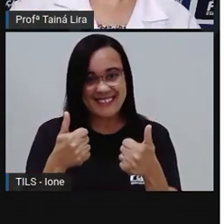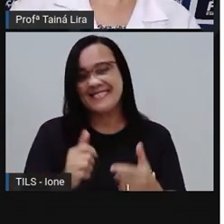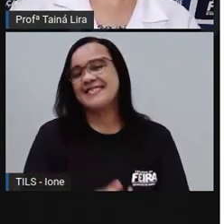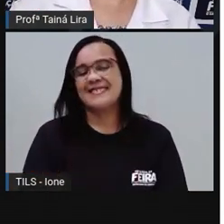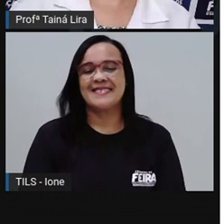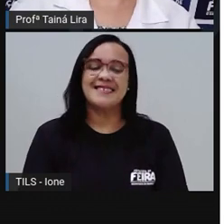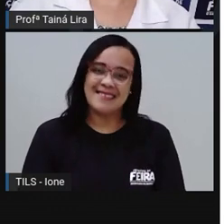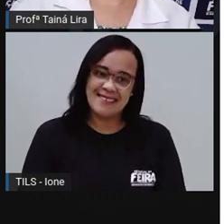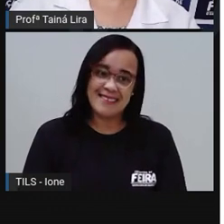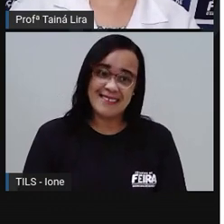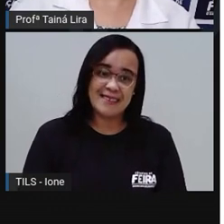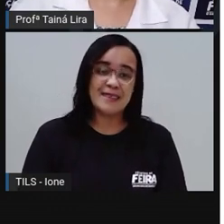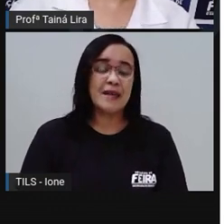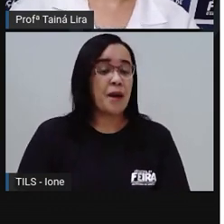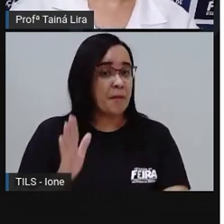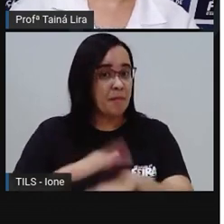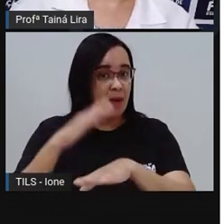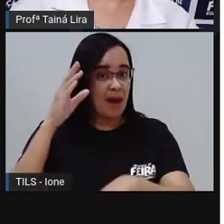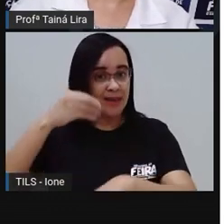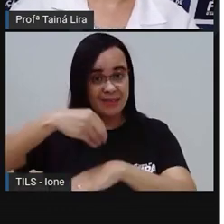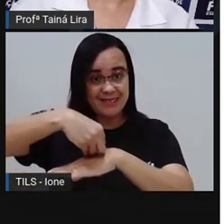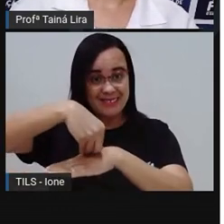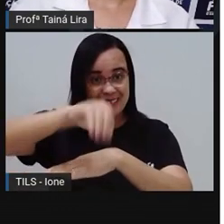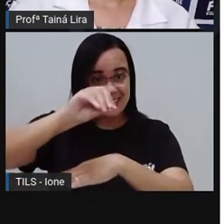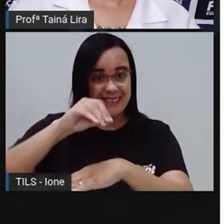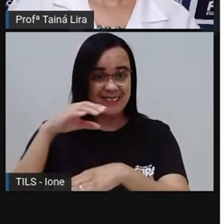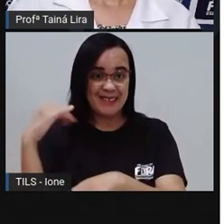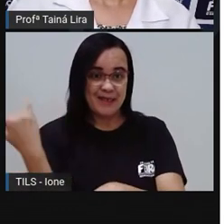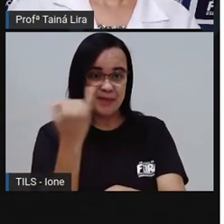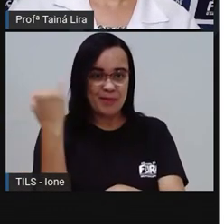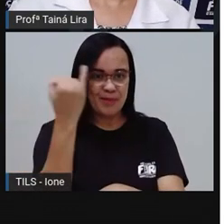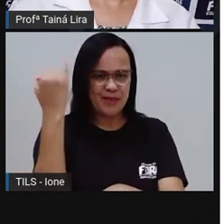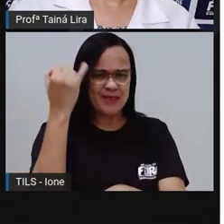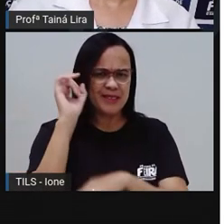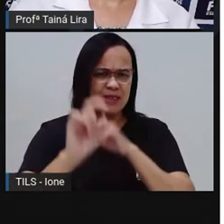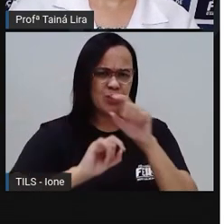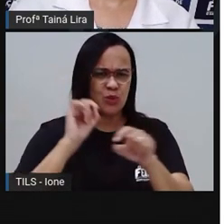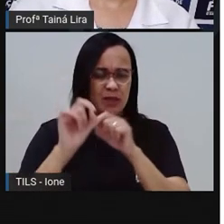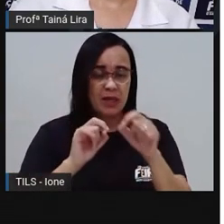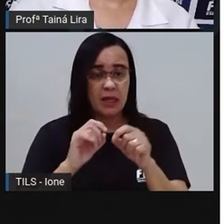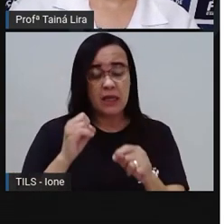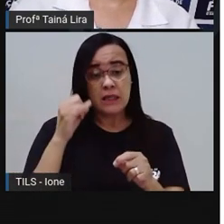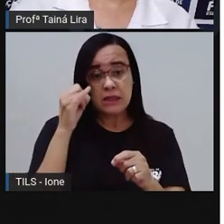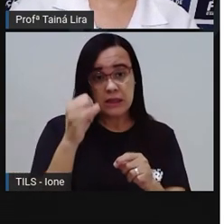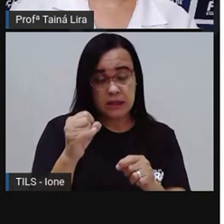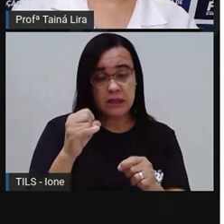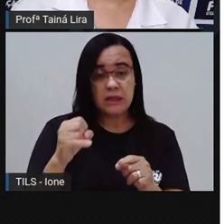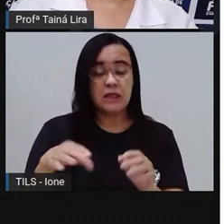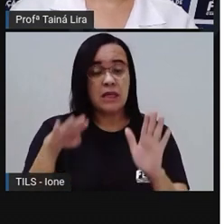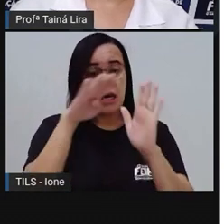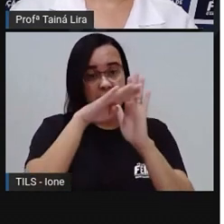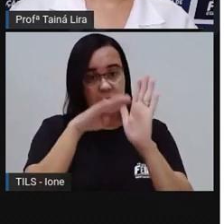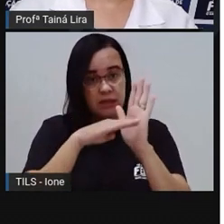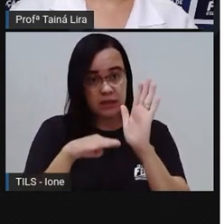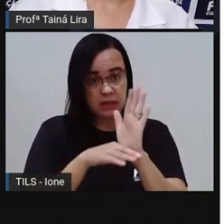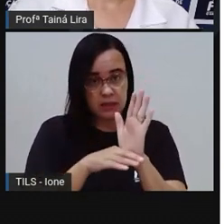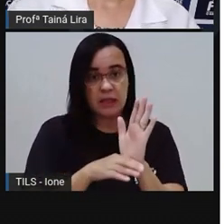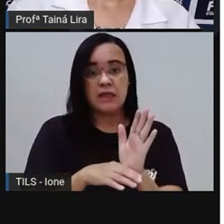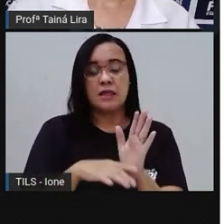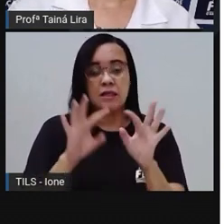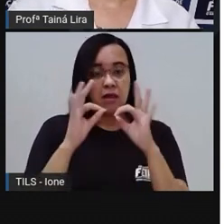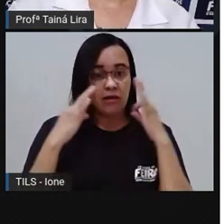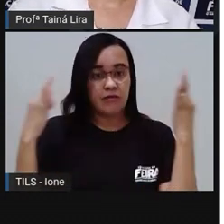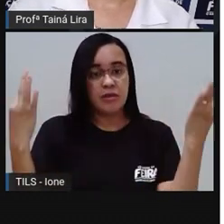Olha lá Mais uma dica importante Viu? Se sua receita familiar Forar o fogo Forno